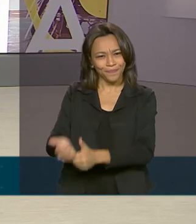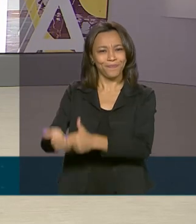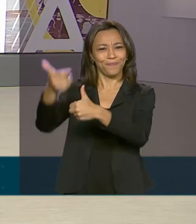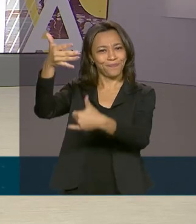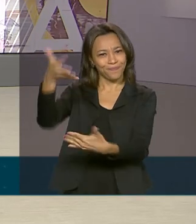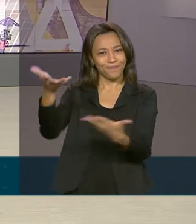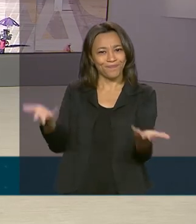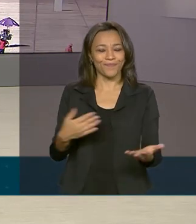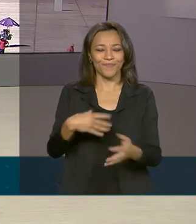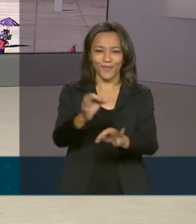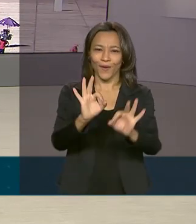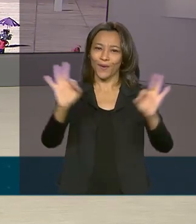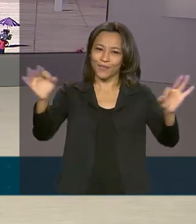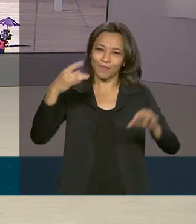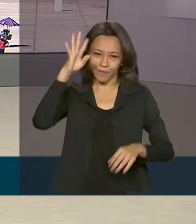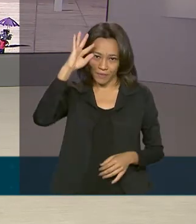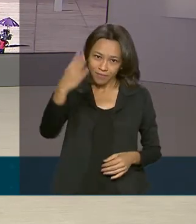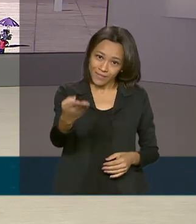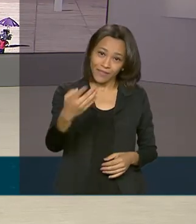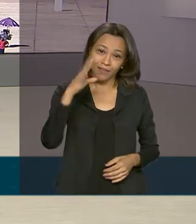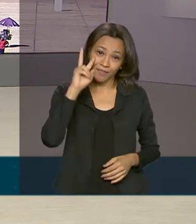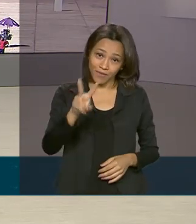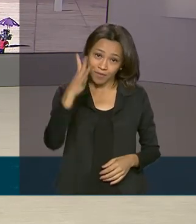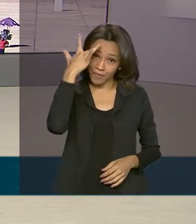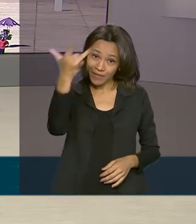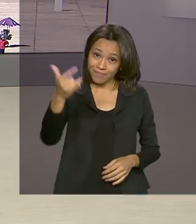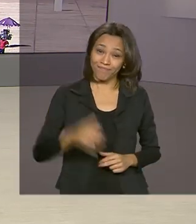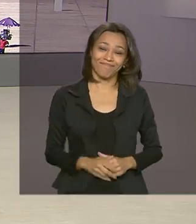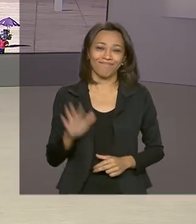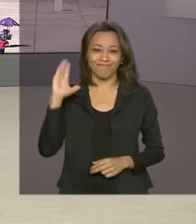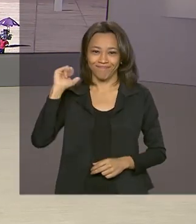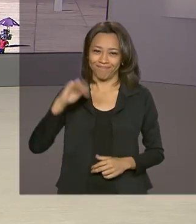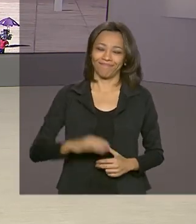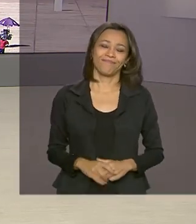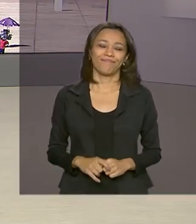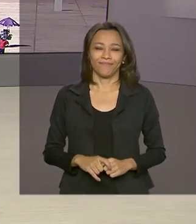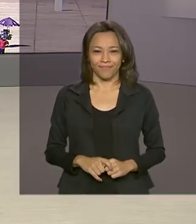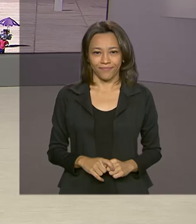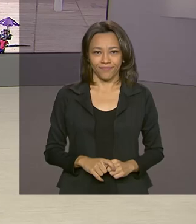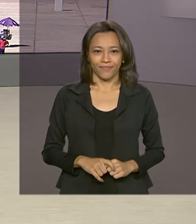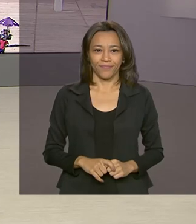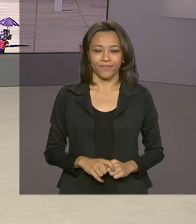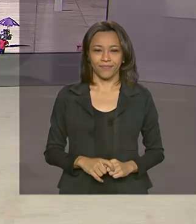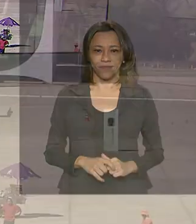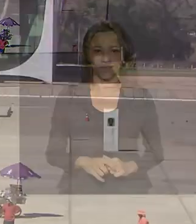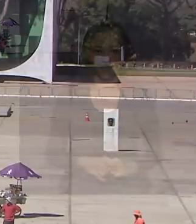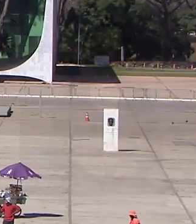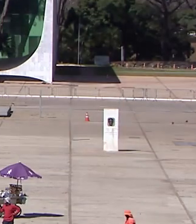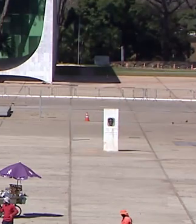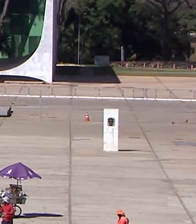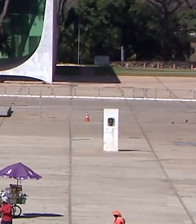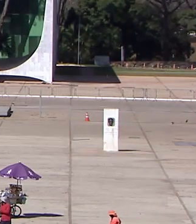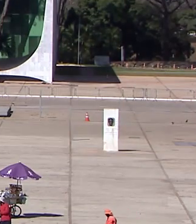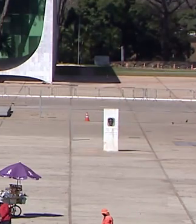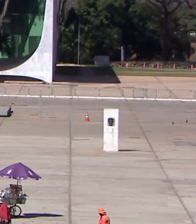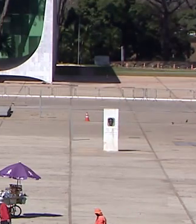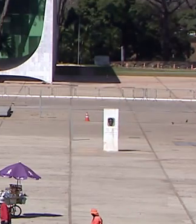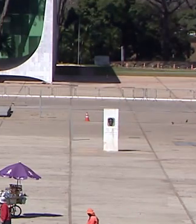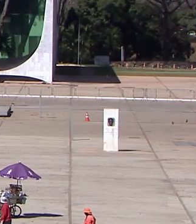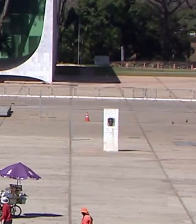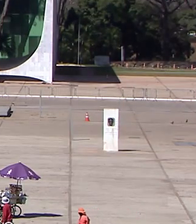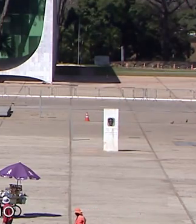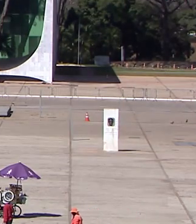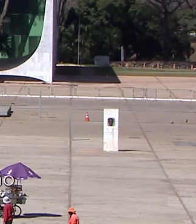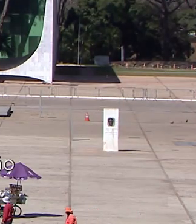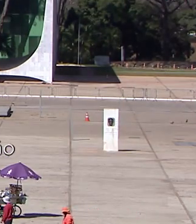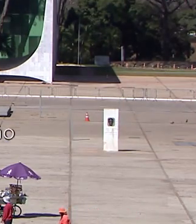sociais uma ótima quarta-feira para você nos vemos amanhã até lá e aí